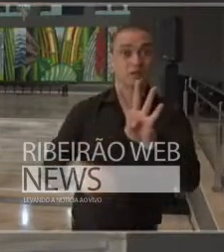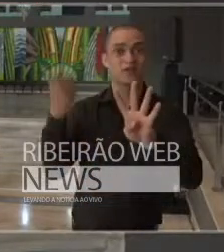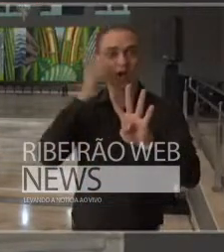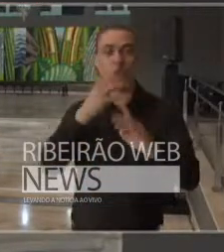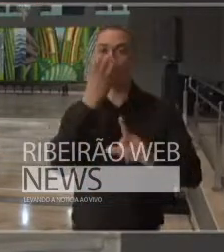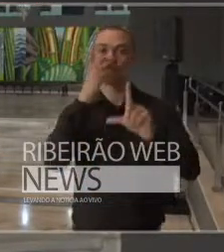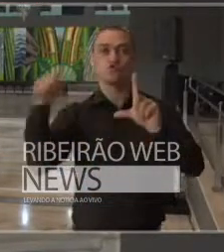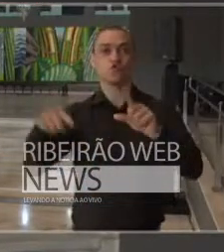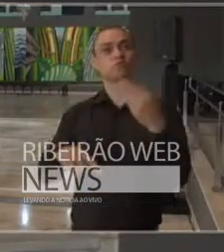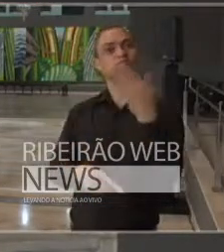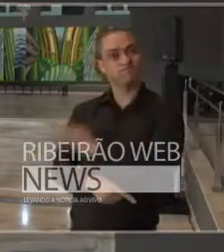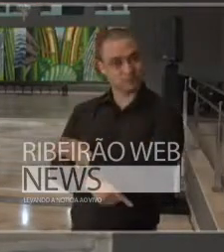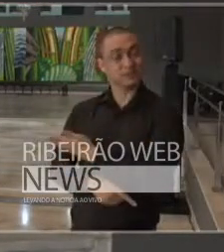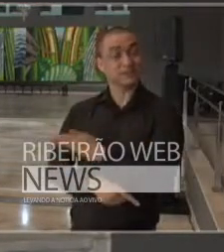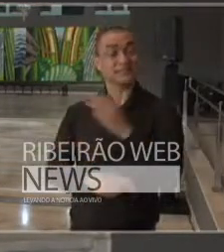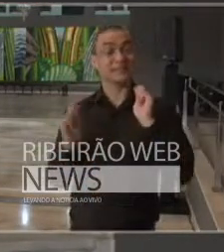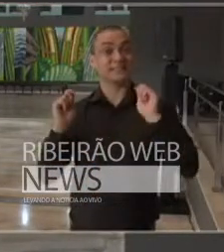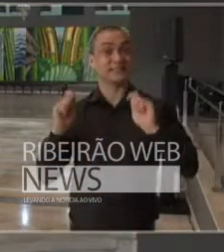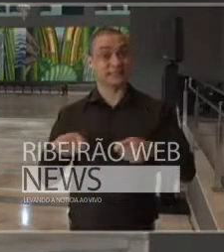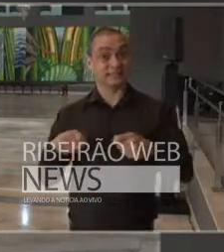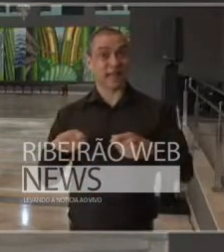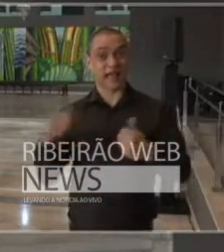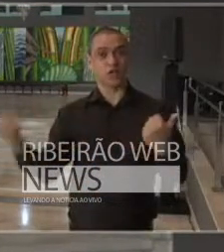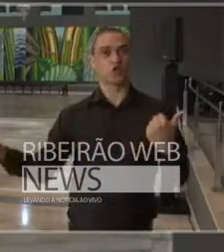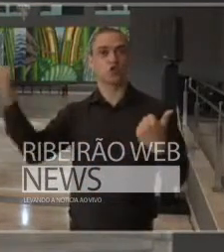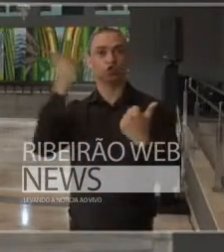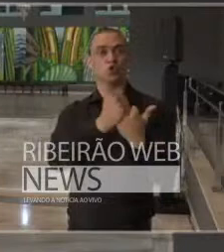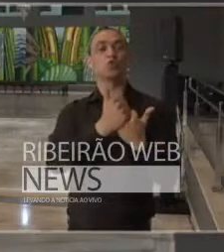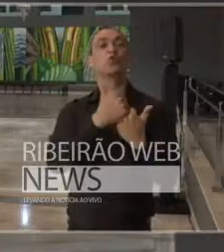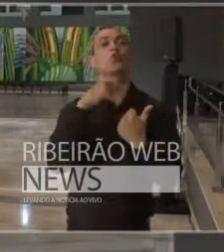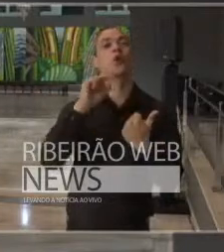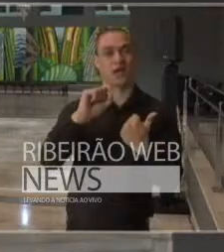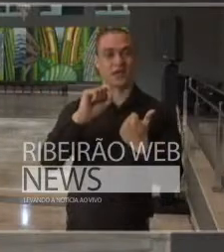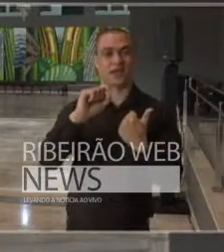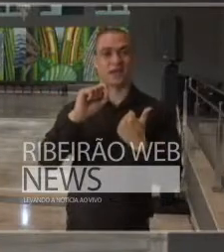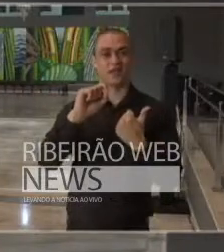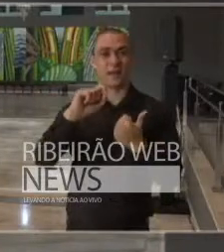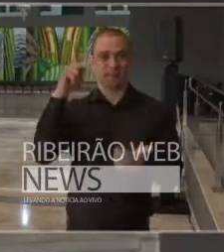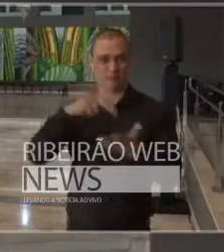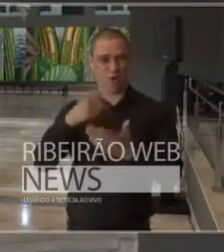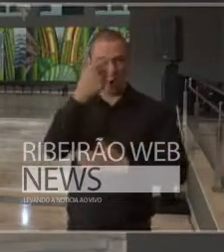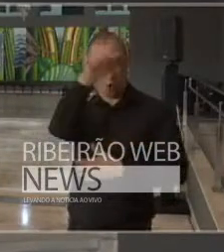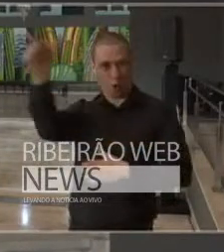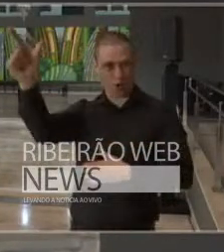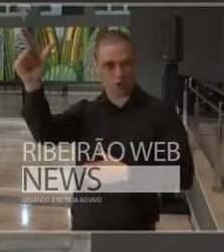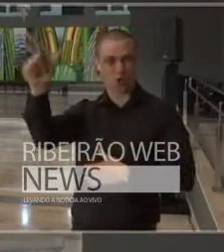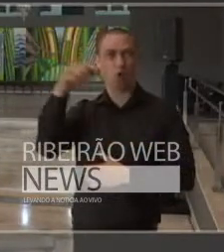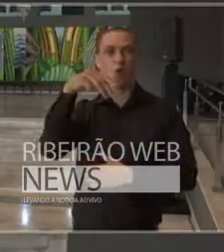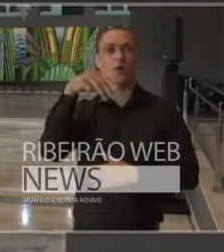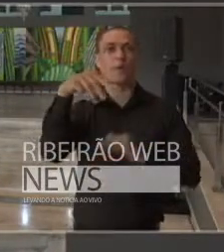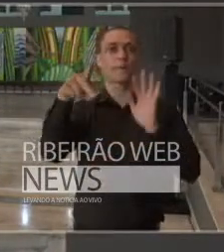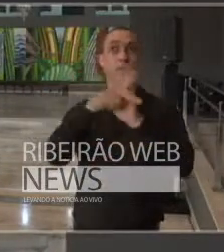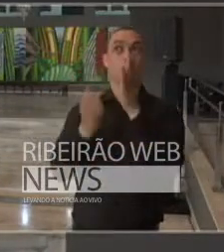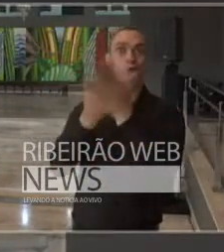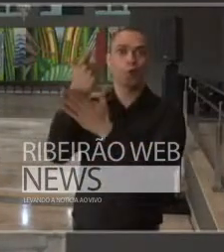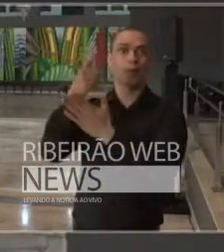que tem capacidade para substituir os ventiladores mecânicos